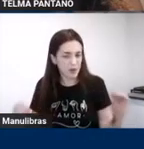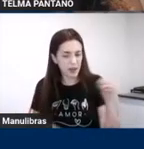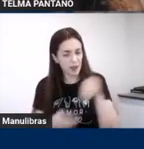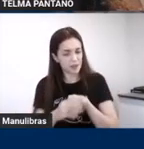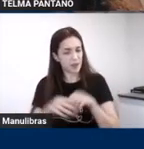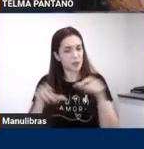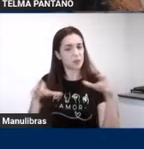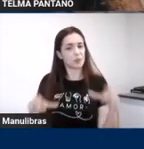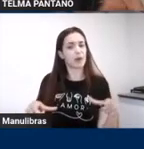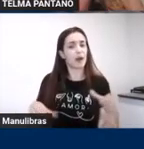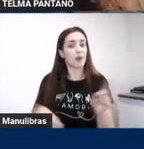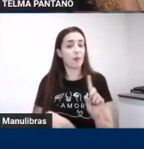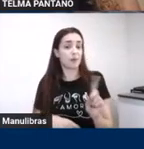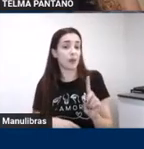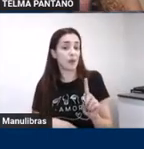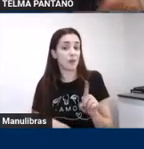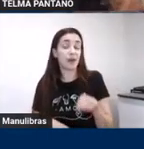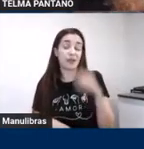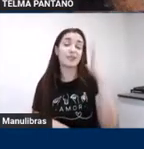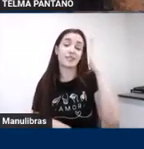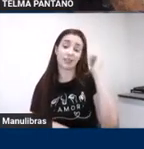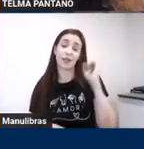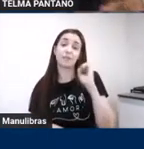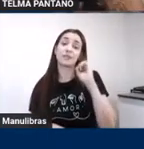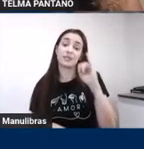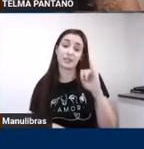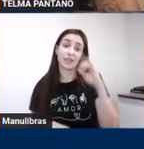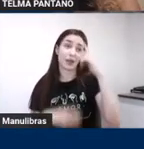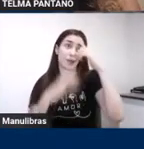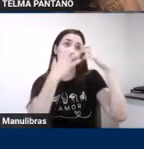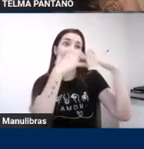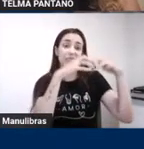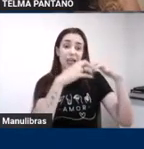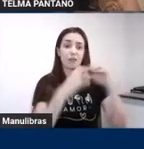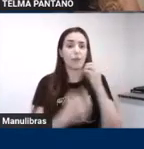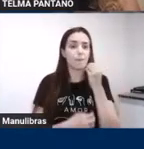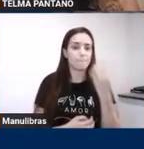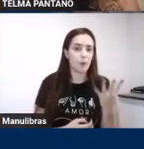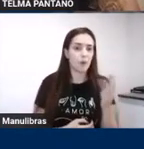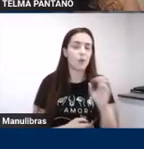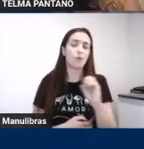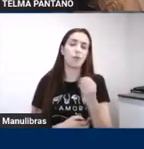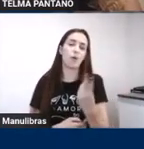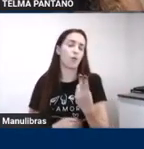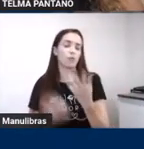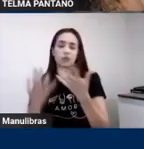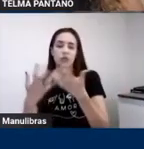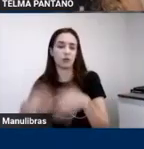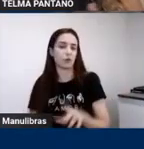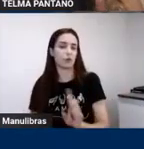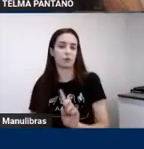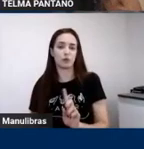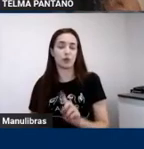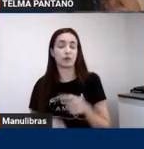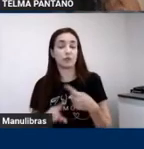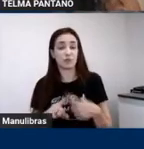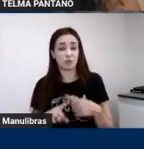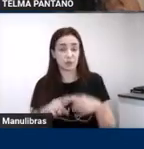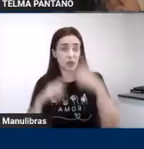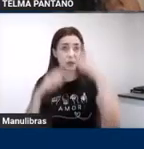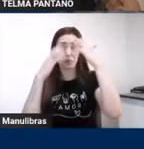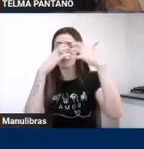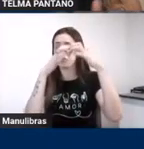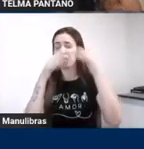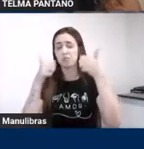funcionando melhor ou pior, se ele está adequado ou se ele não está adequado. Porque para o cérebro está tudo bem,